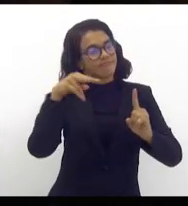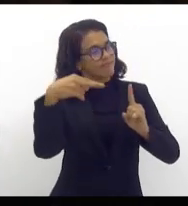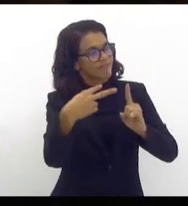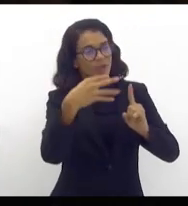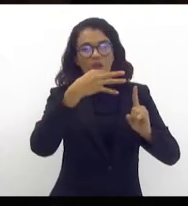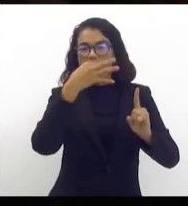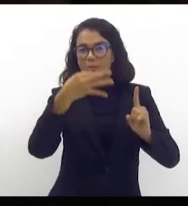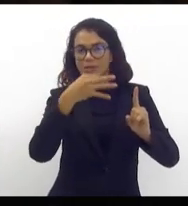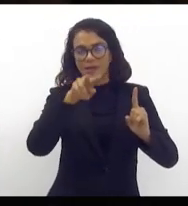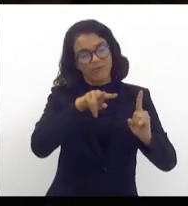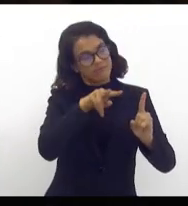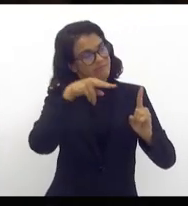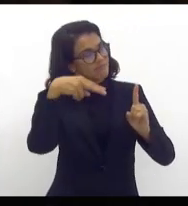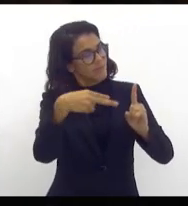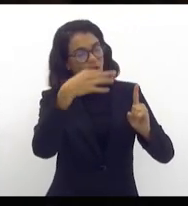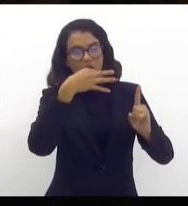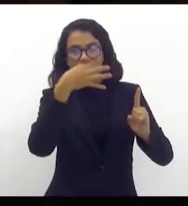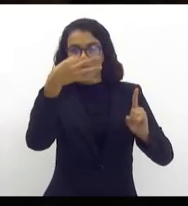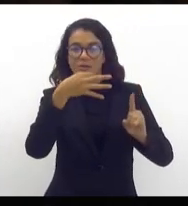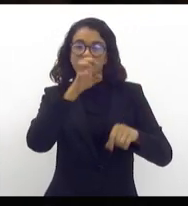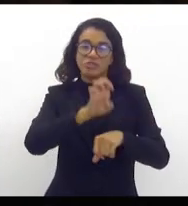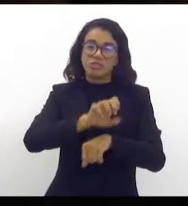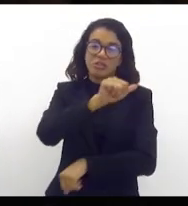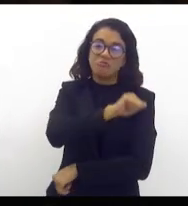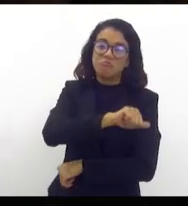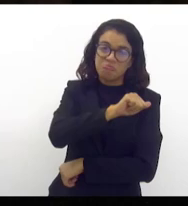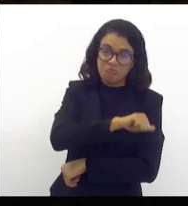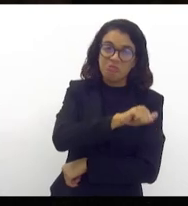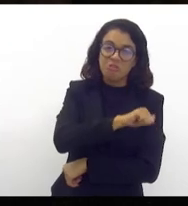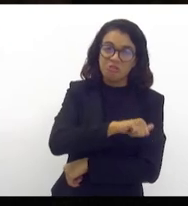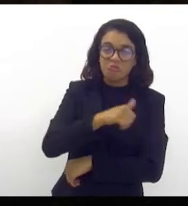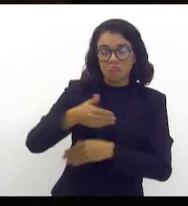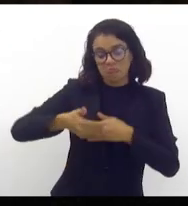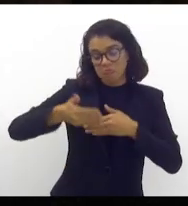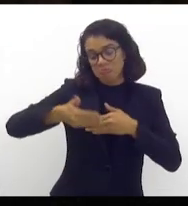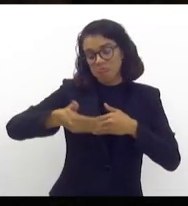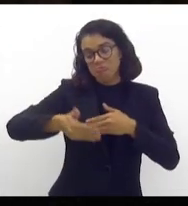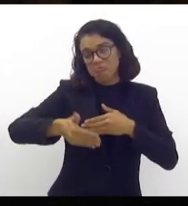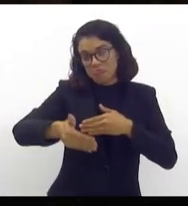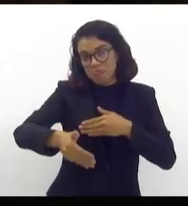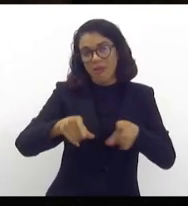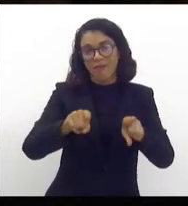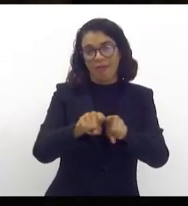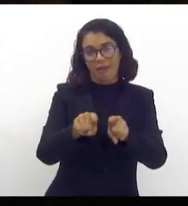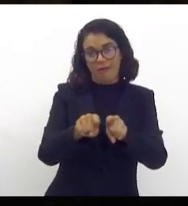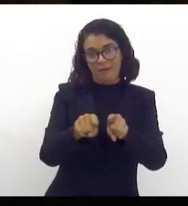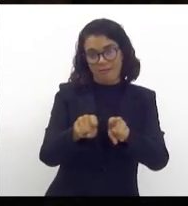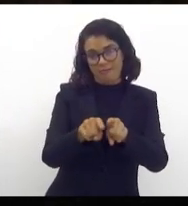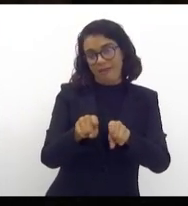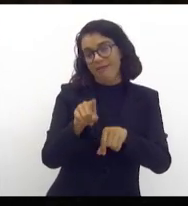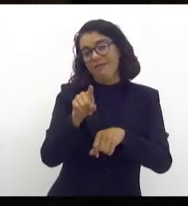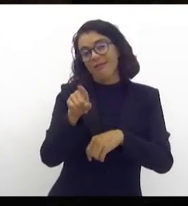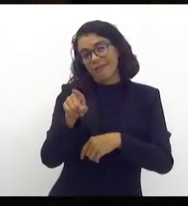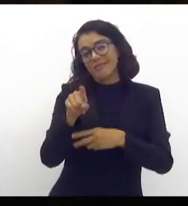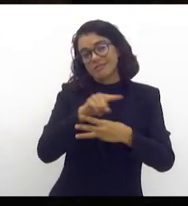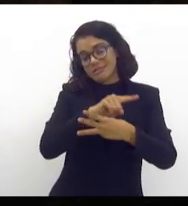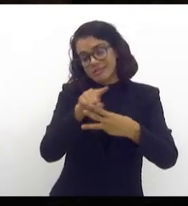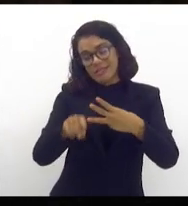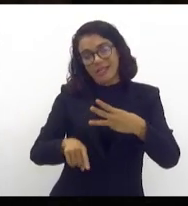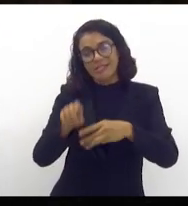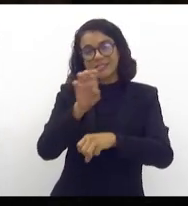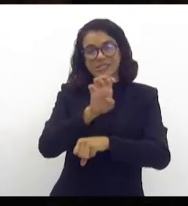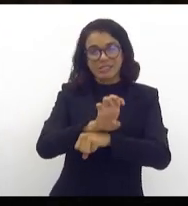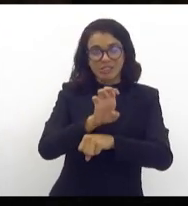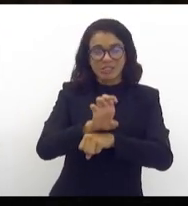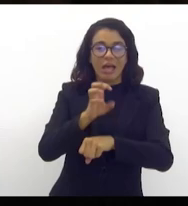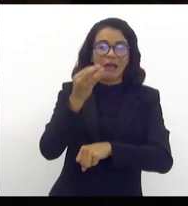que o Estado do Rio de Janeiro, bem como todos os outros três Estados em regime